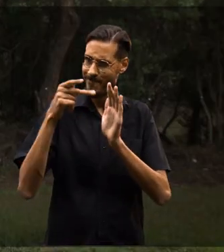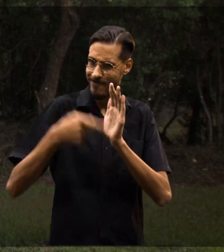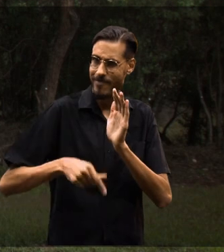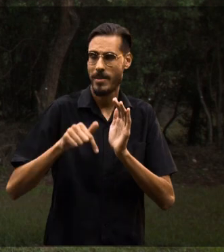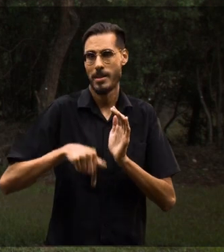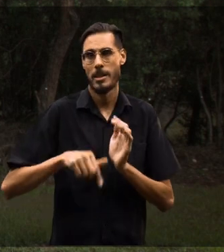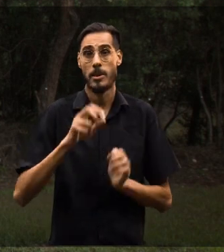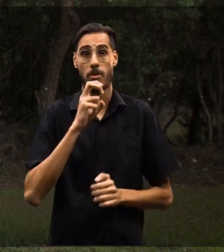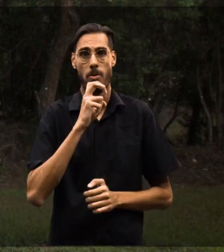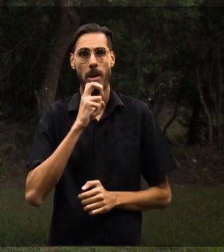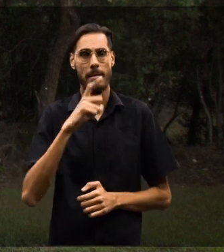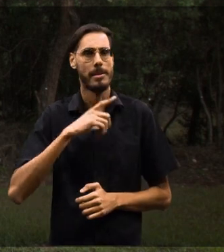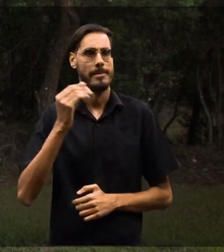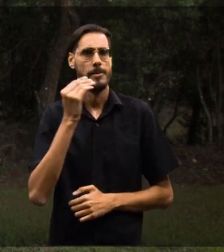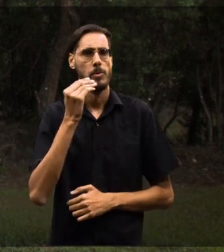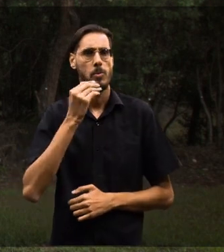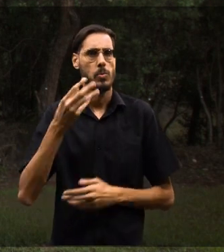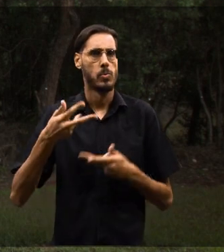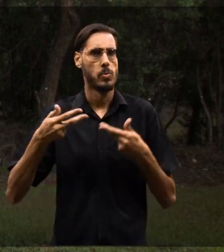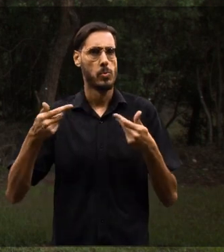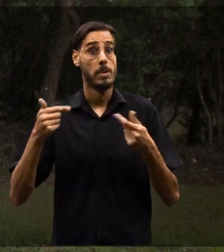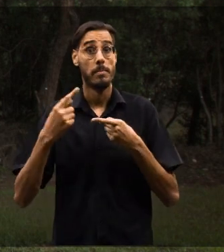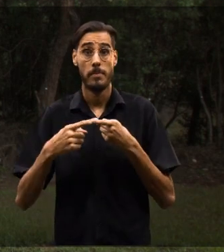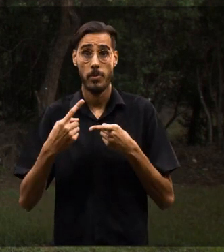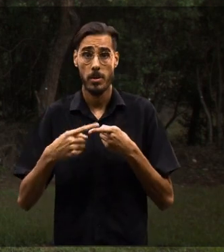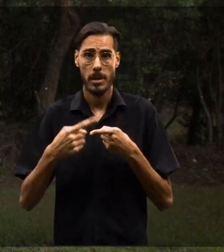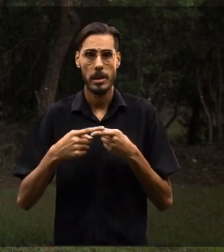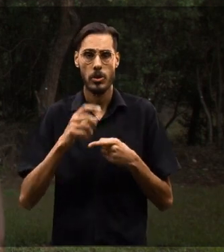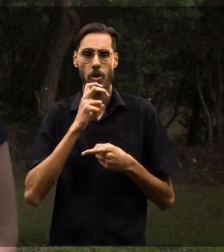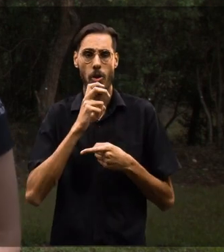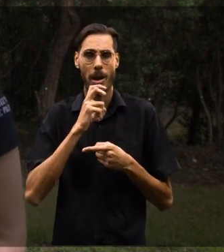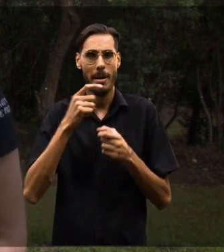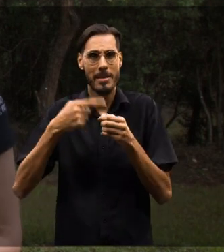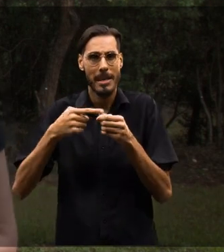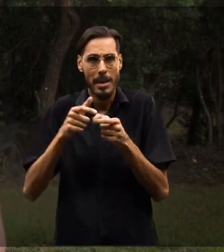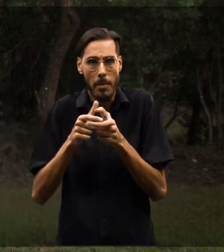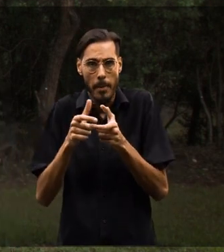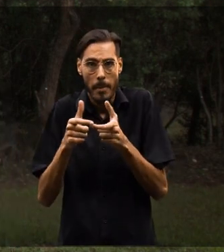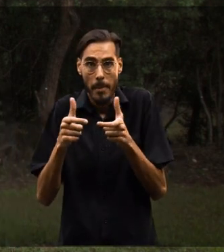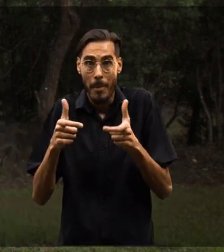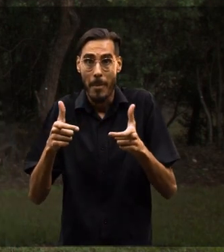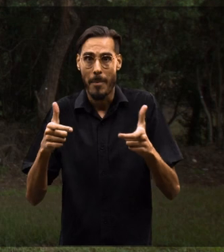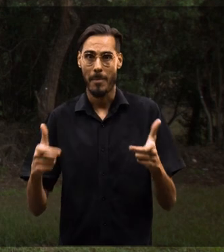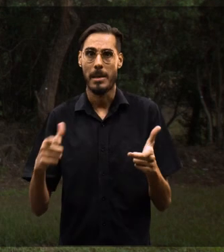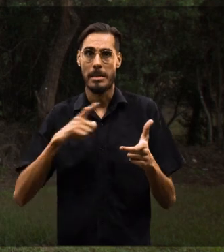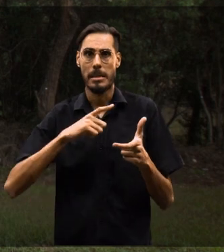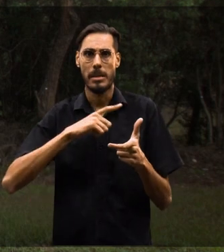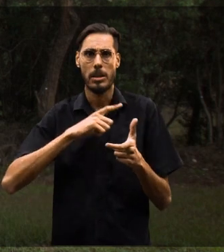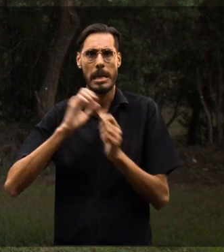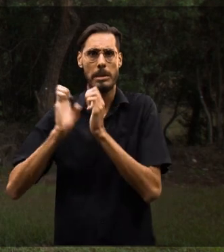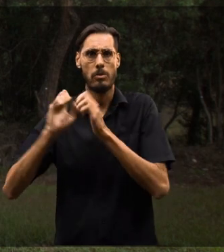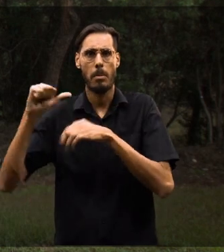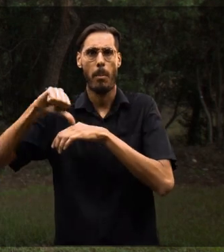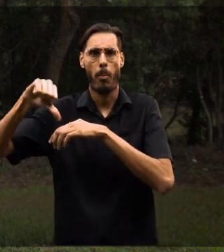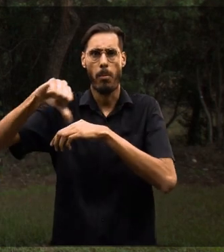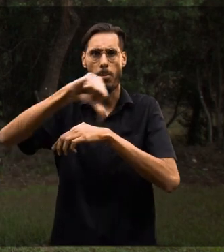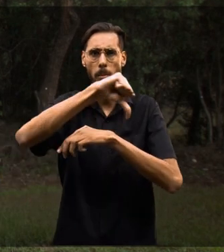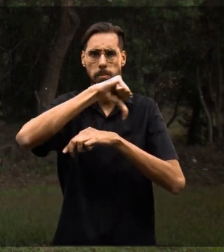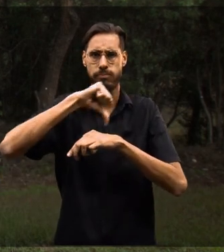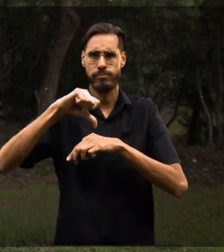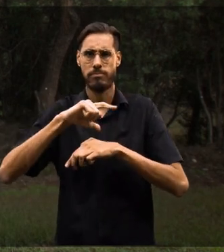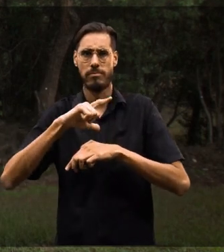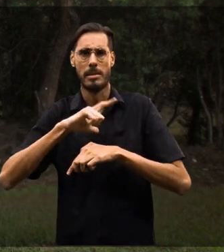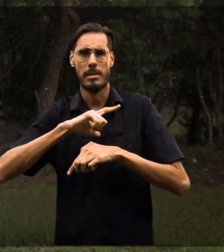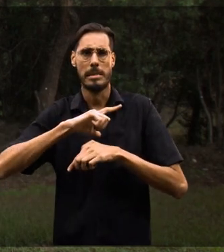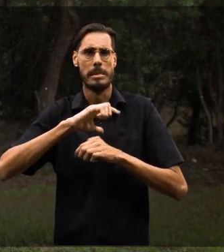especificamente na cidade de Sorocaba, apresenta muitas oportunidades, porque Sorocaba é uma cidade que vem crescendo muito, então tem um polo industrial